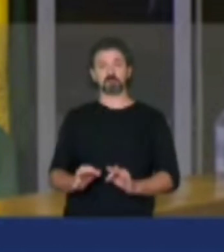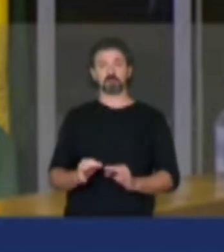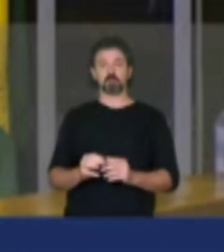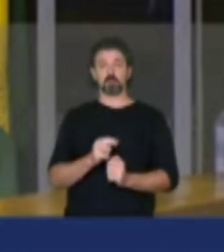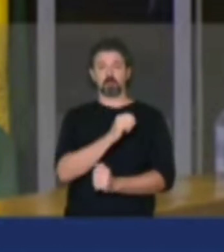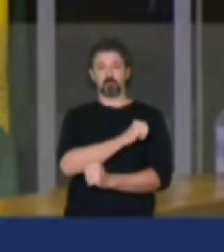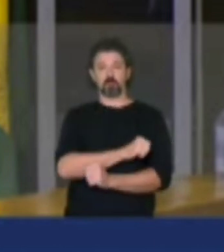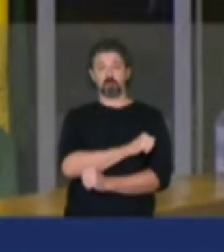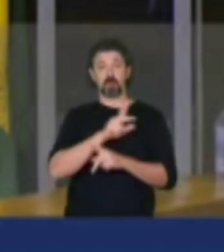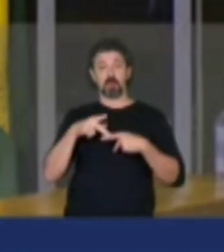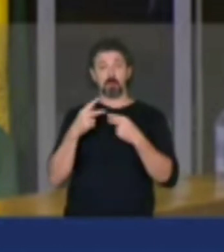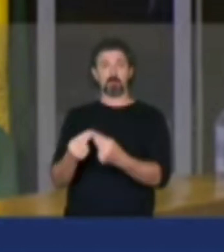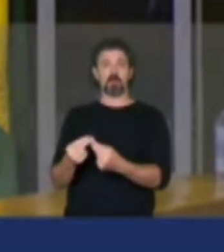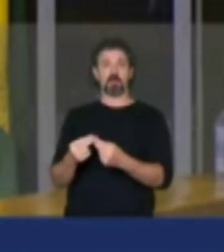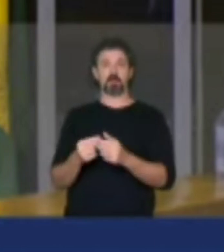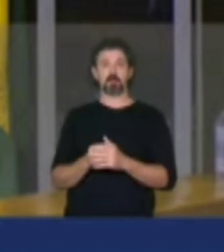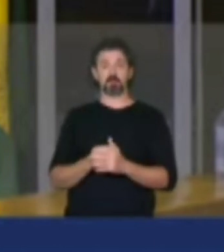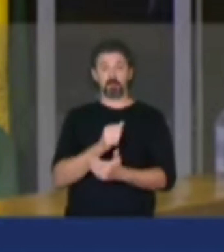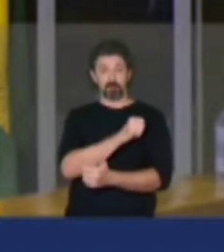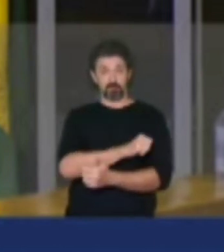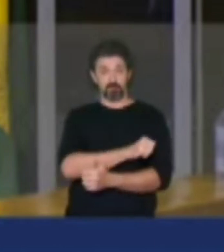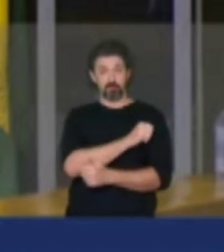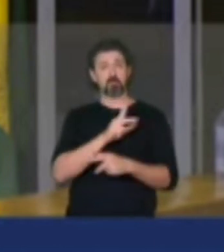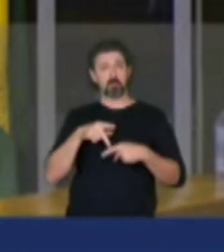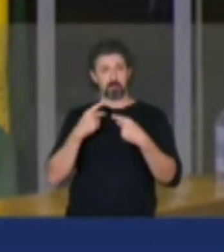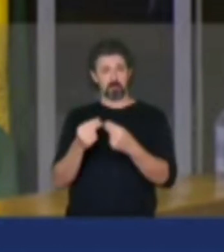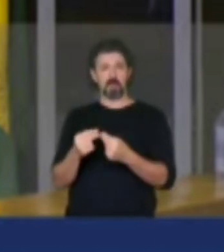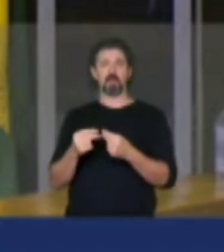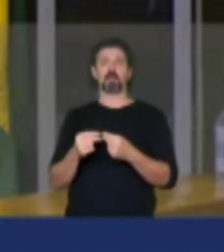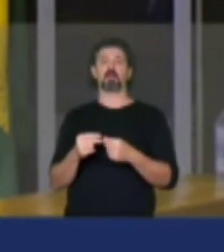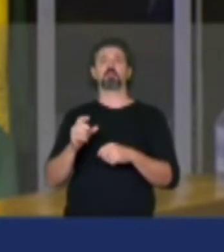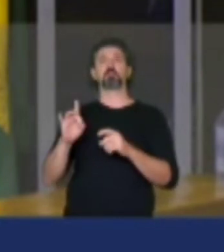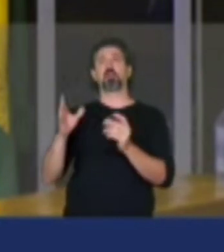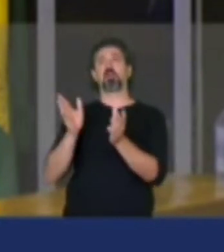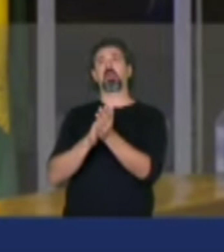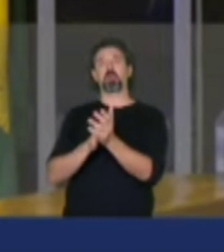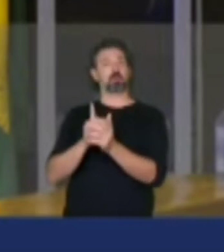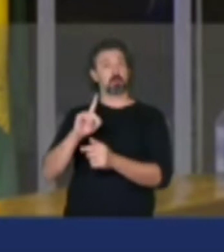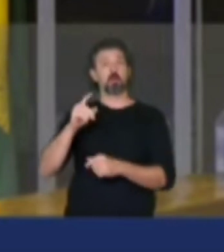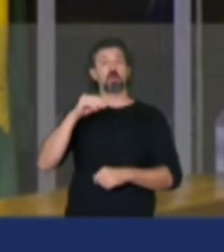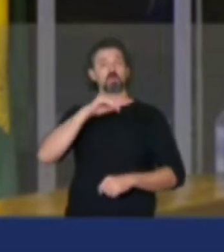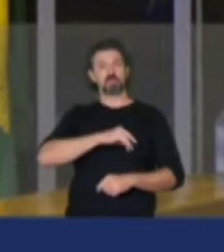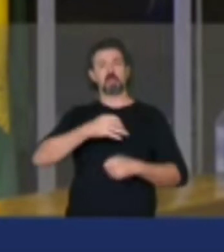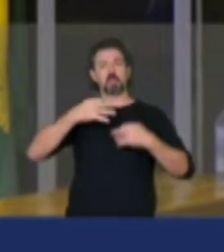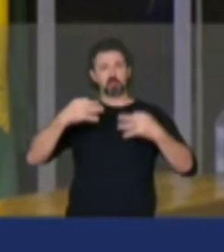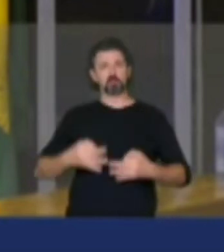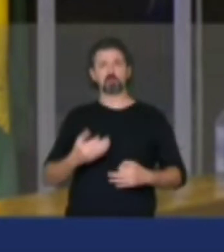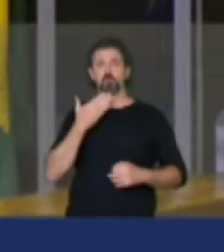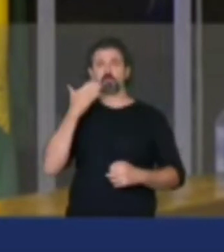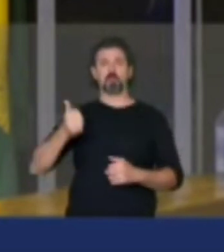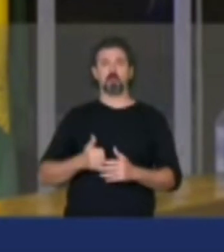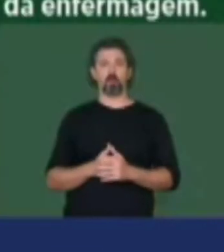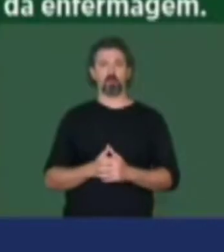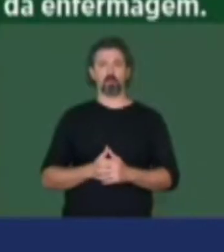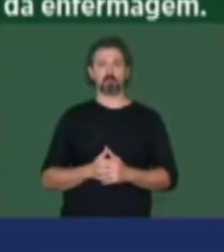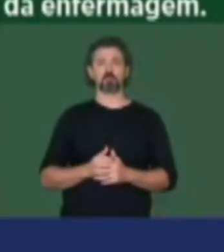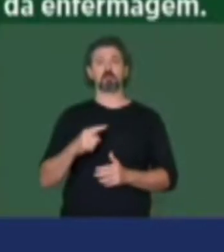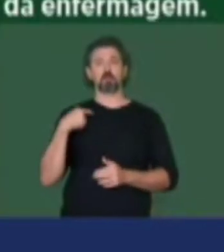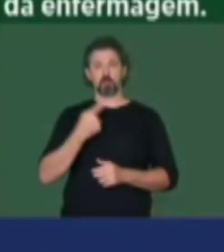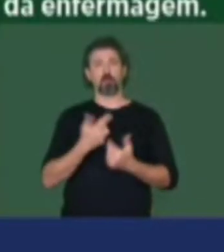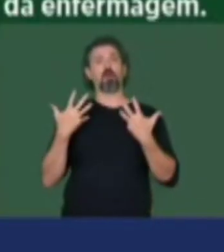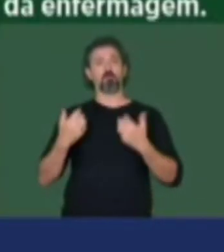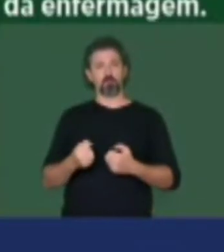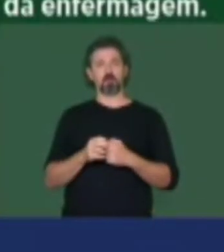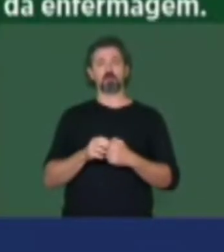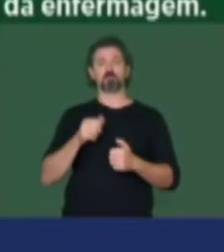ela merece. A enfermagem merece muito mais do que as palmas, merece um vencimento um pouco mais digno e nós vamos estar, então,